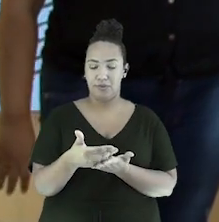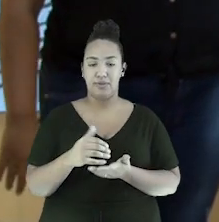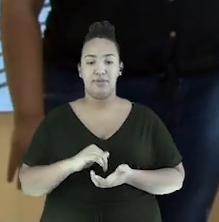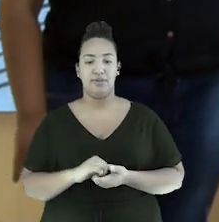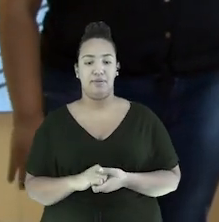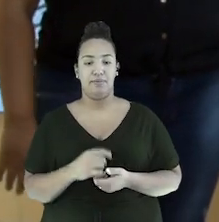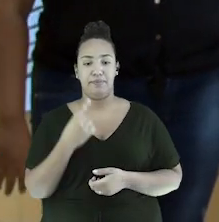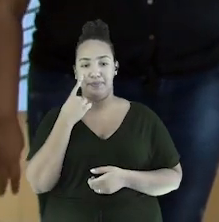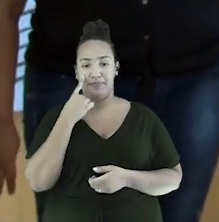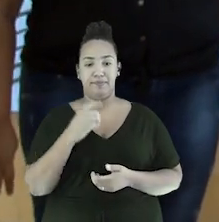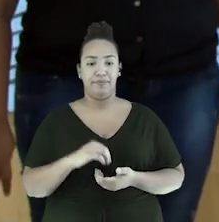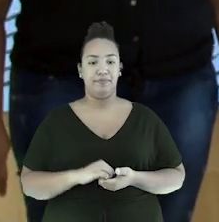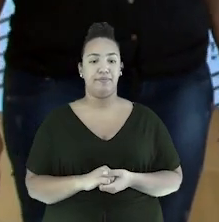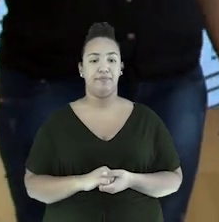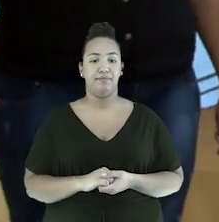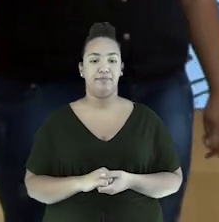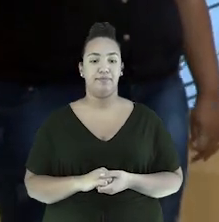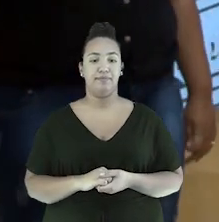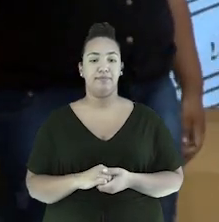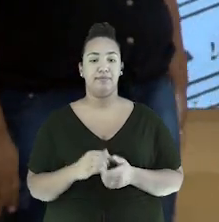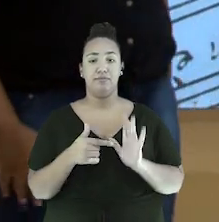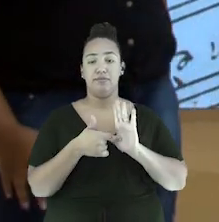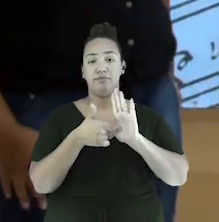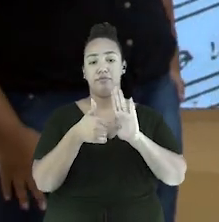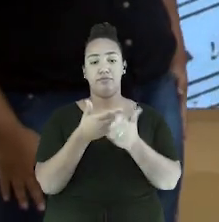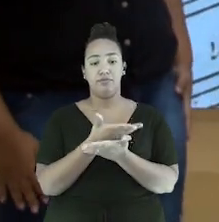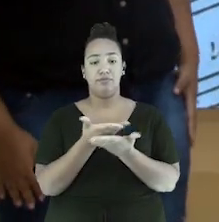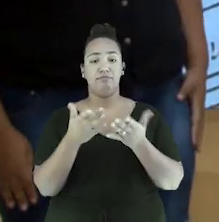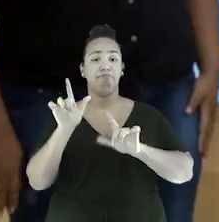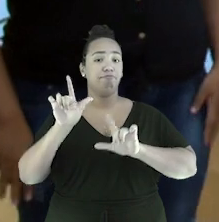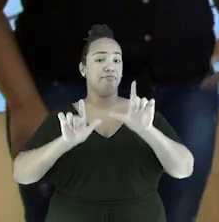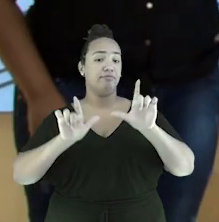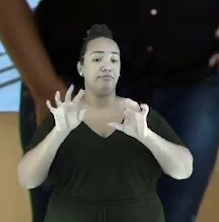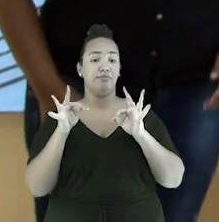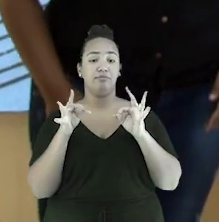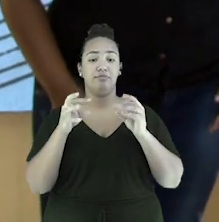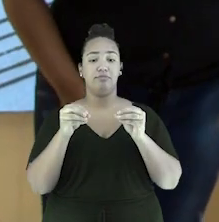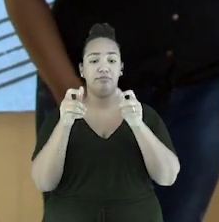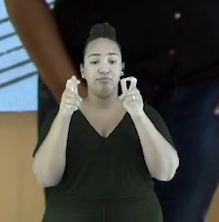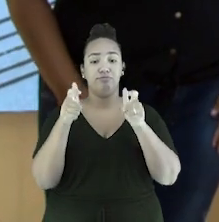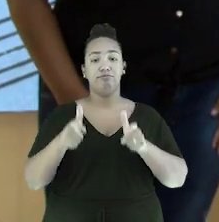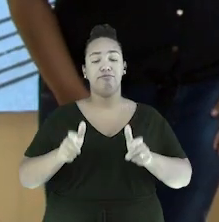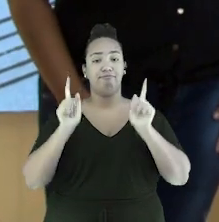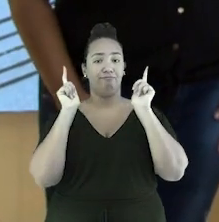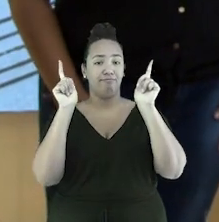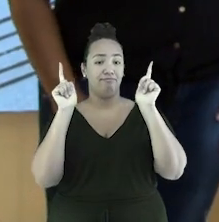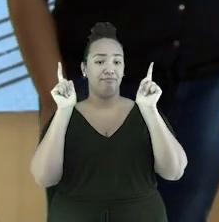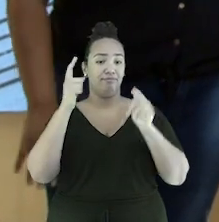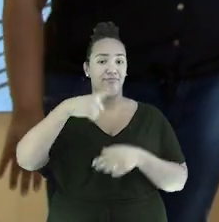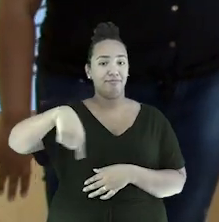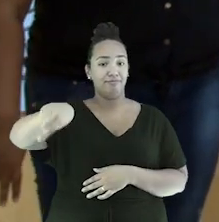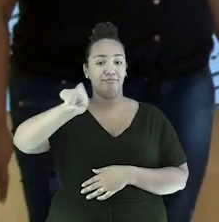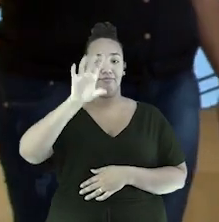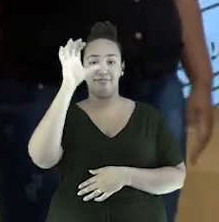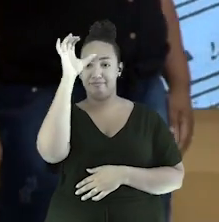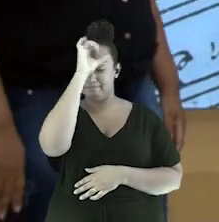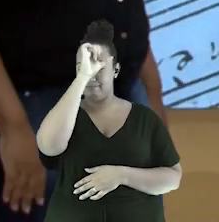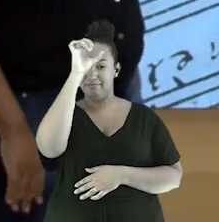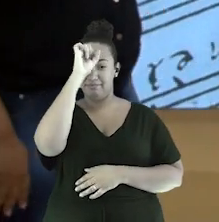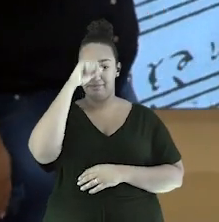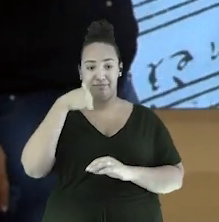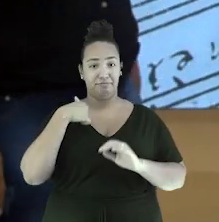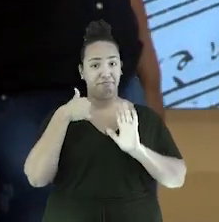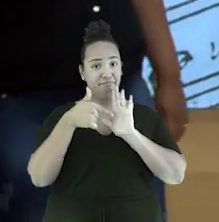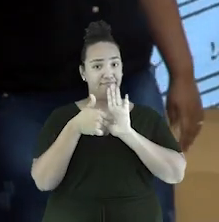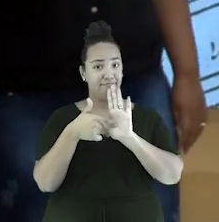O refrão é assim, ó. Eu vou mostrar para vocês o que é o TudoTV. É um lugar divertido onde você vai aprender. Eu vou